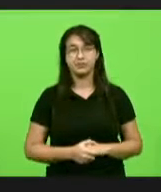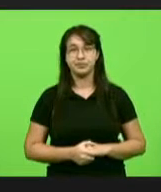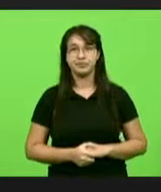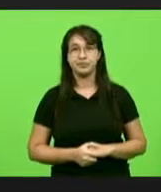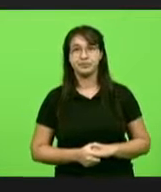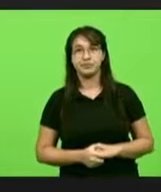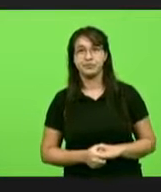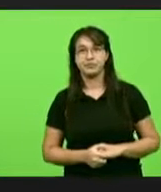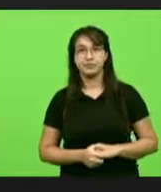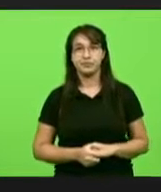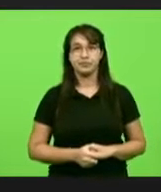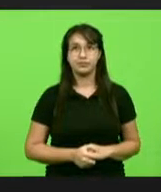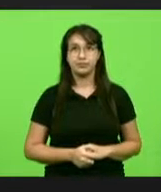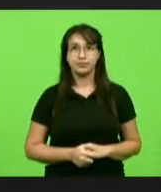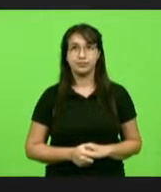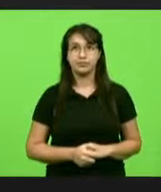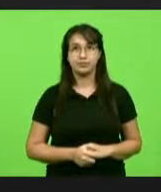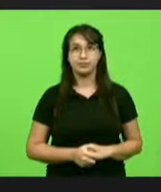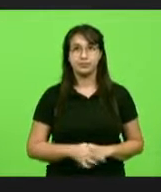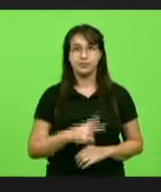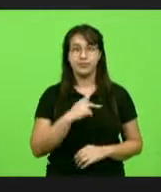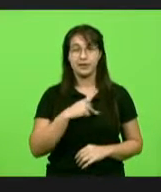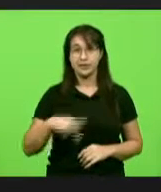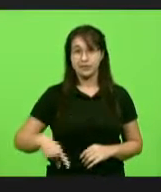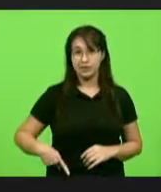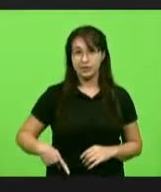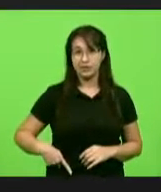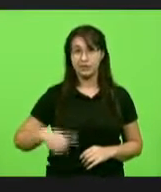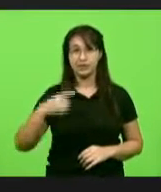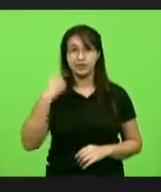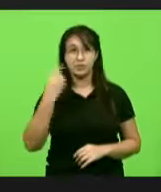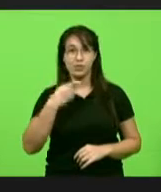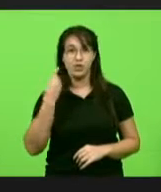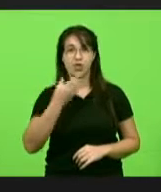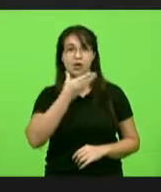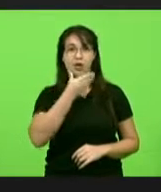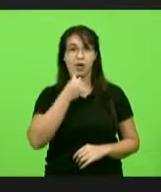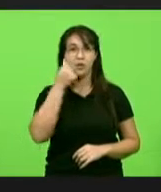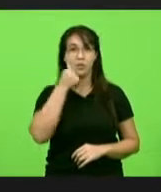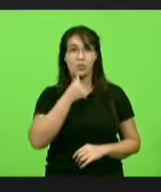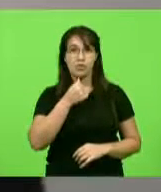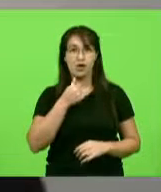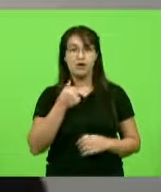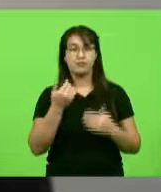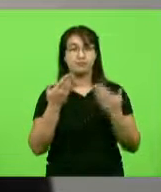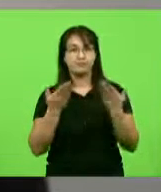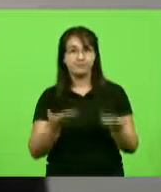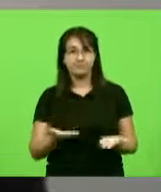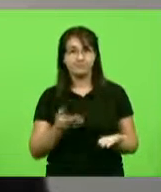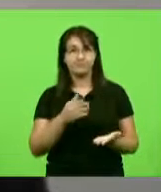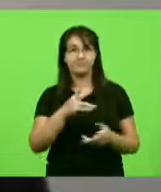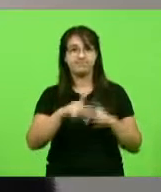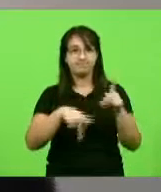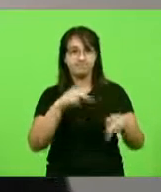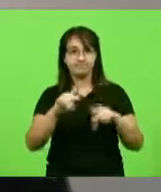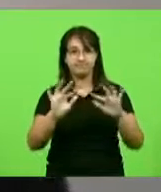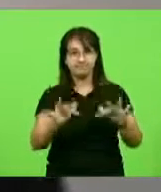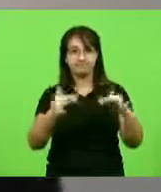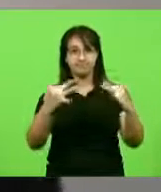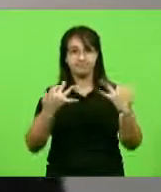Senhor presidente, senhor deputado, senhoras deputadas, estimados catarinenses que acompanham esta